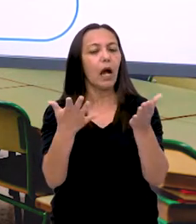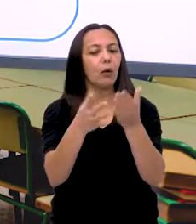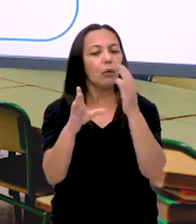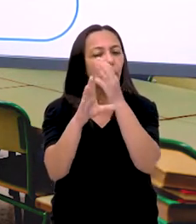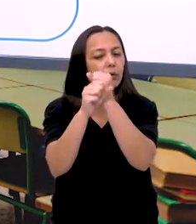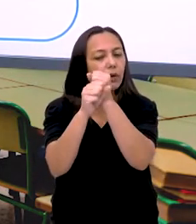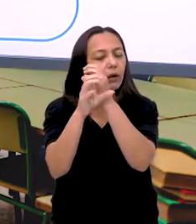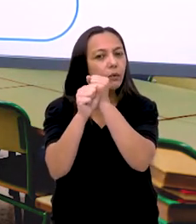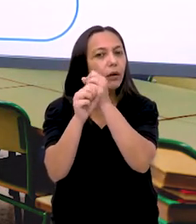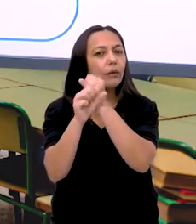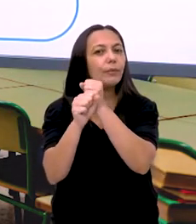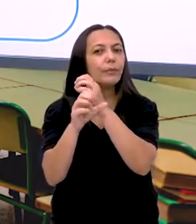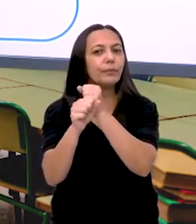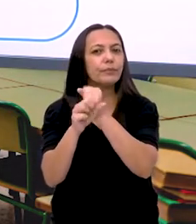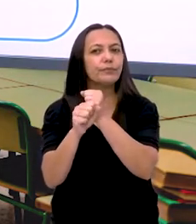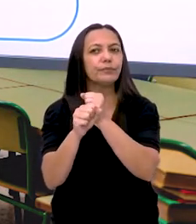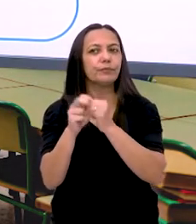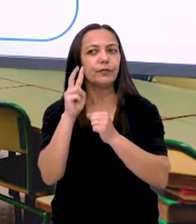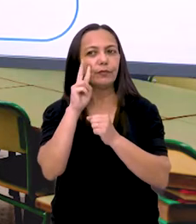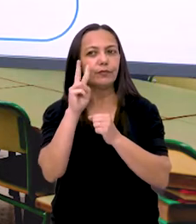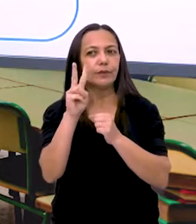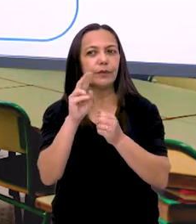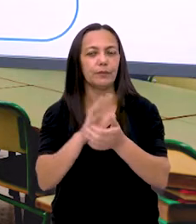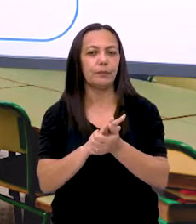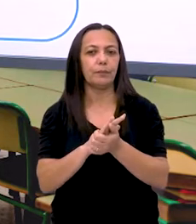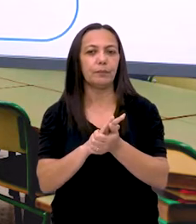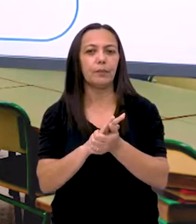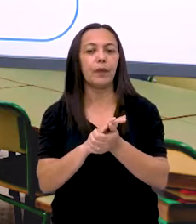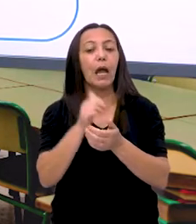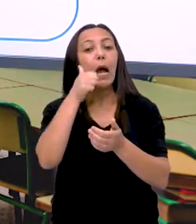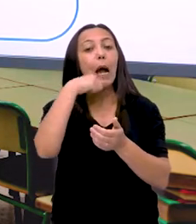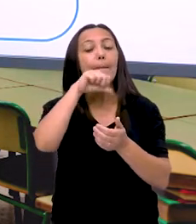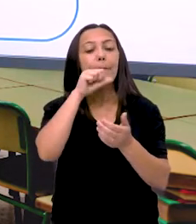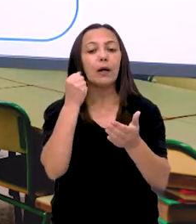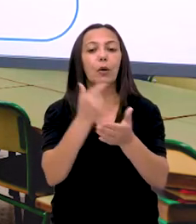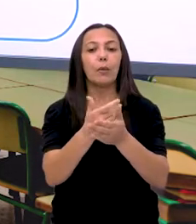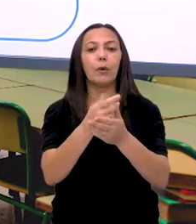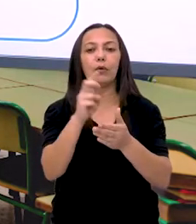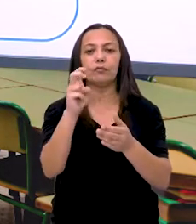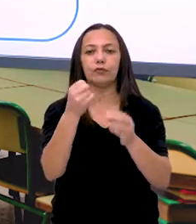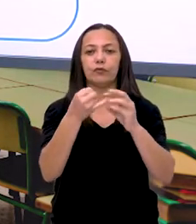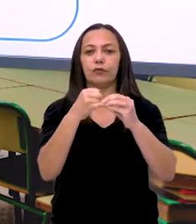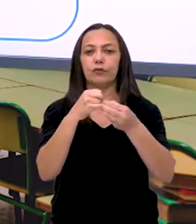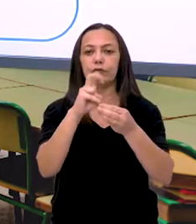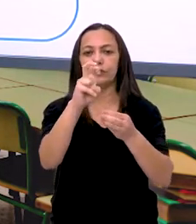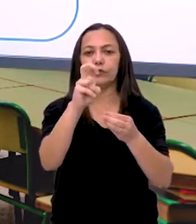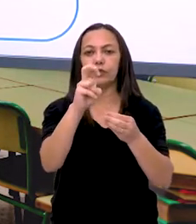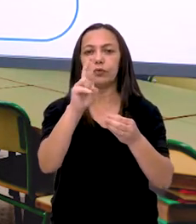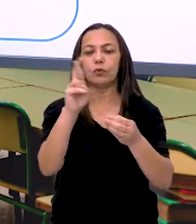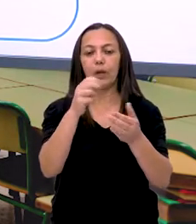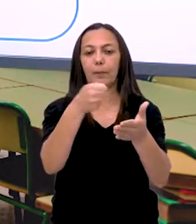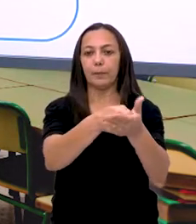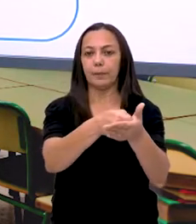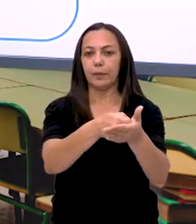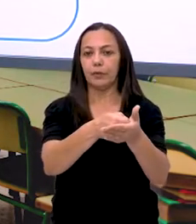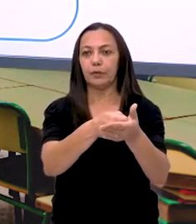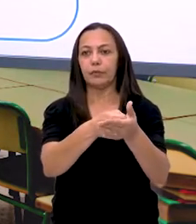fazer os cálculos aí. Vamos conferir. Ela comprou o feijão e pagou 5 reais.